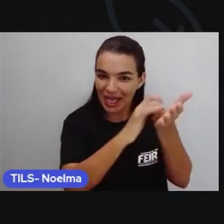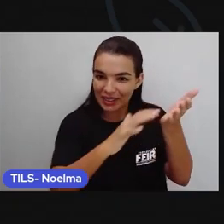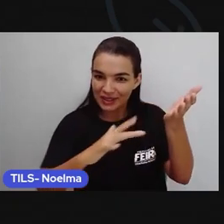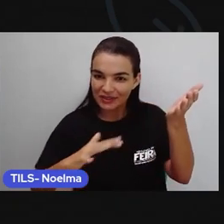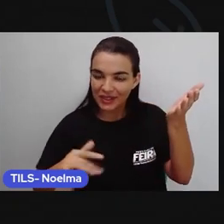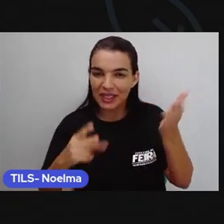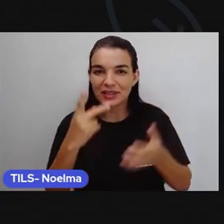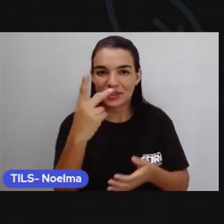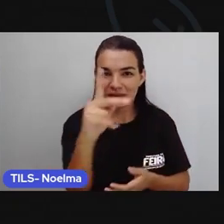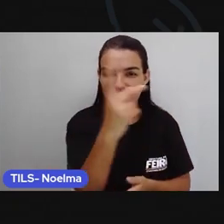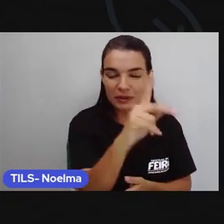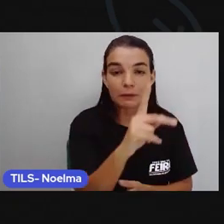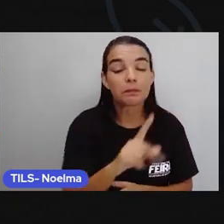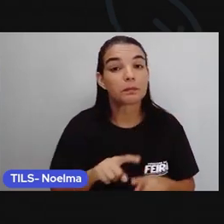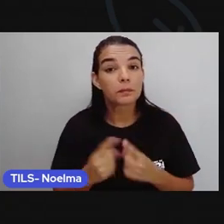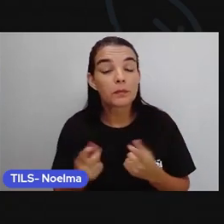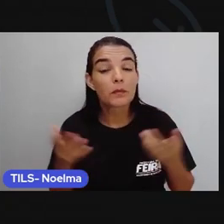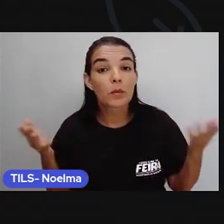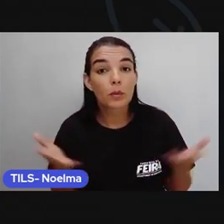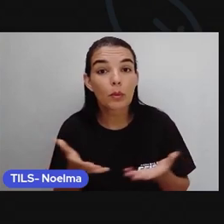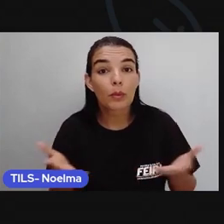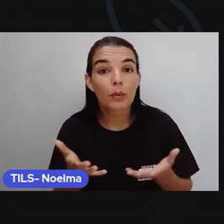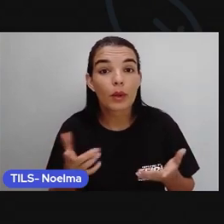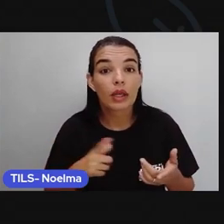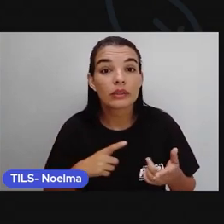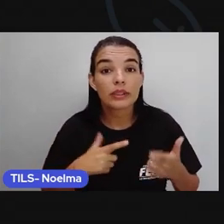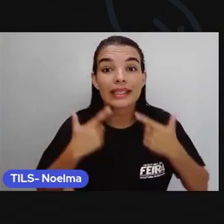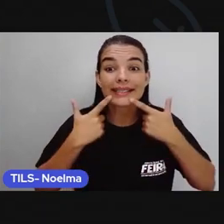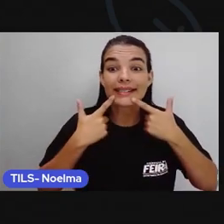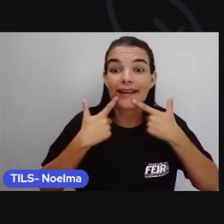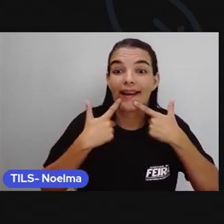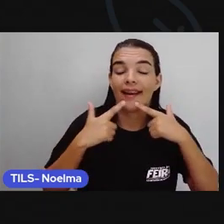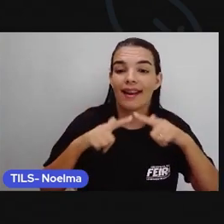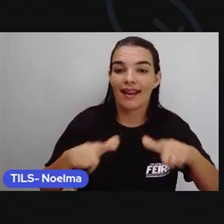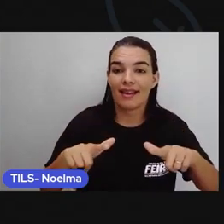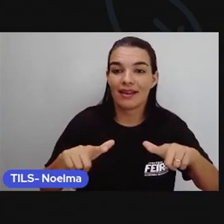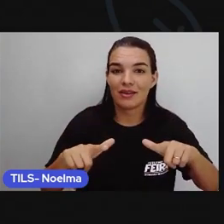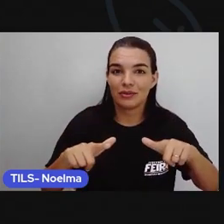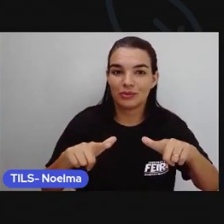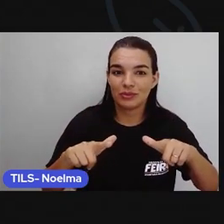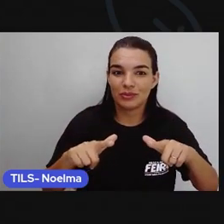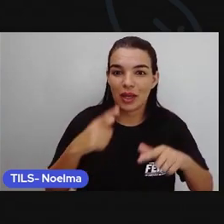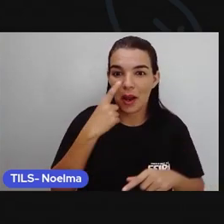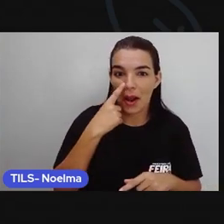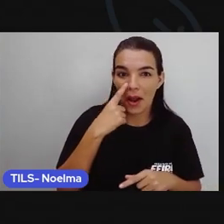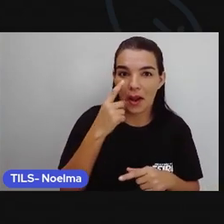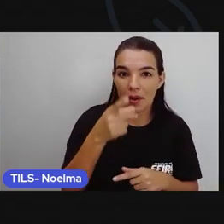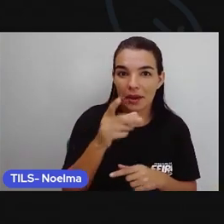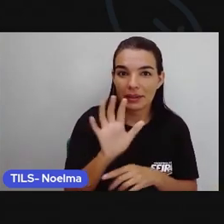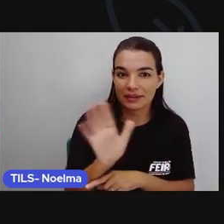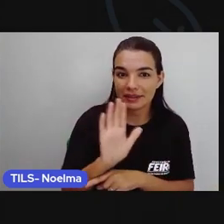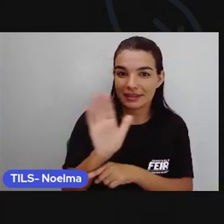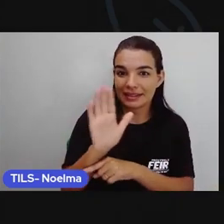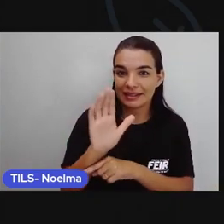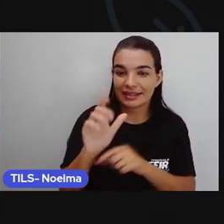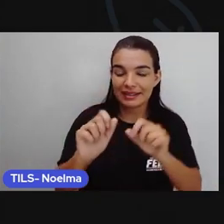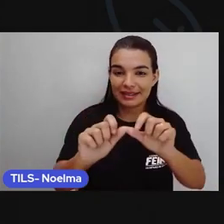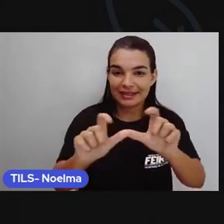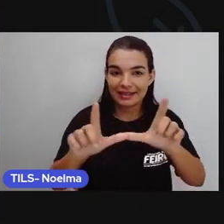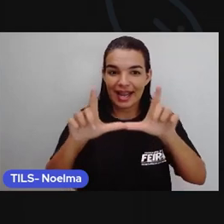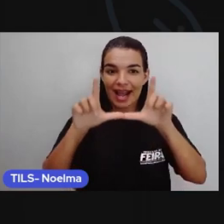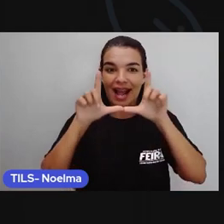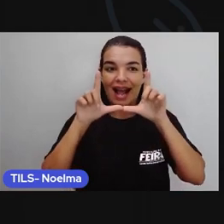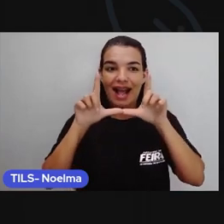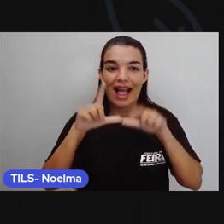né? Então hoje nós teremos aula aí de linguagem. Olha o que que tem aí, que imagem é essa? Ah, tem um